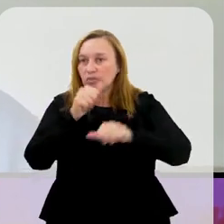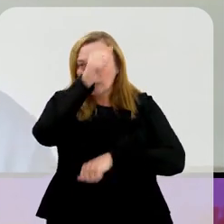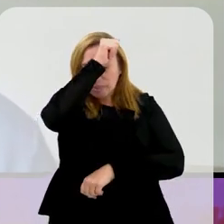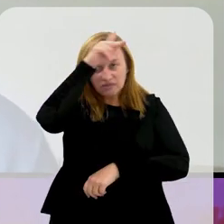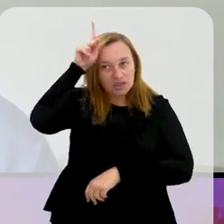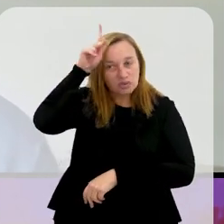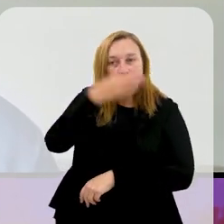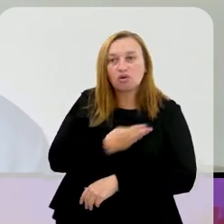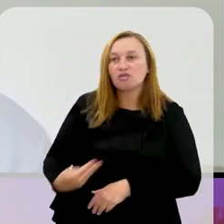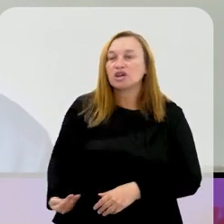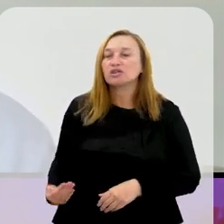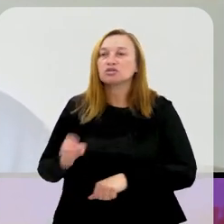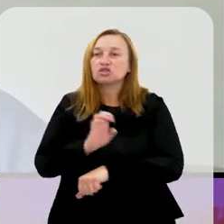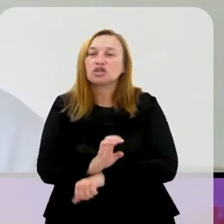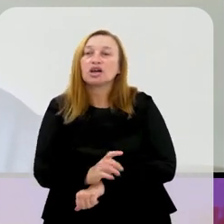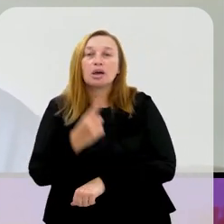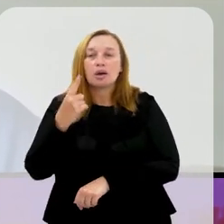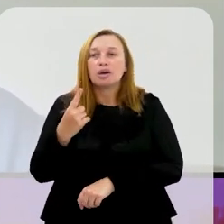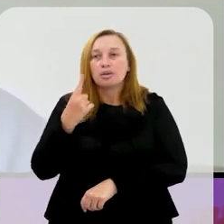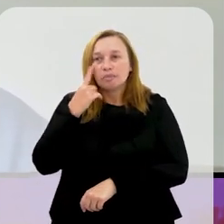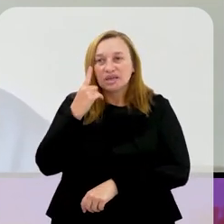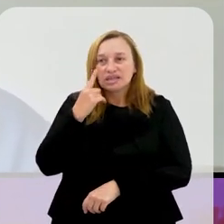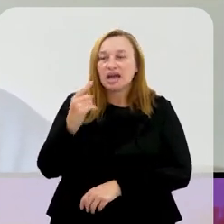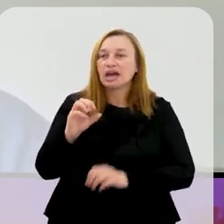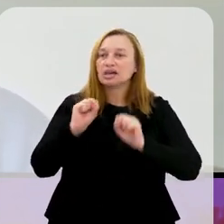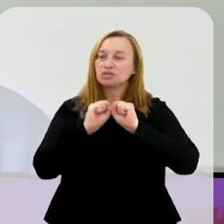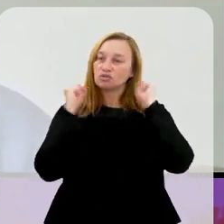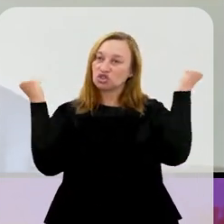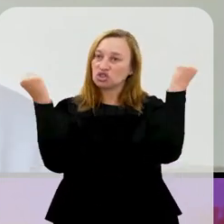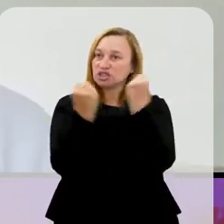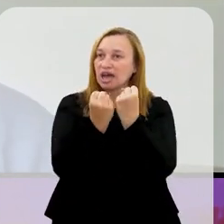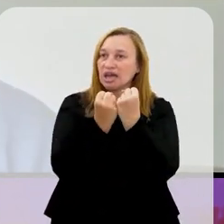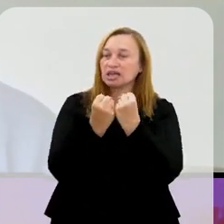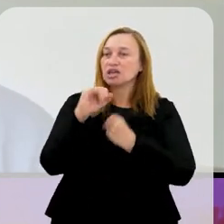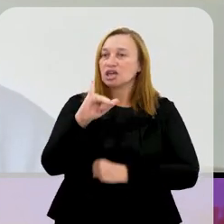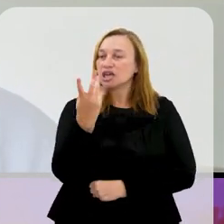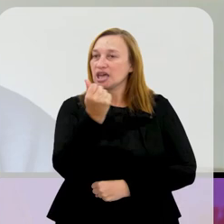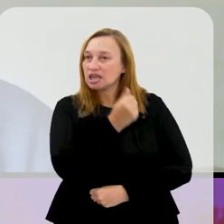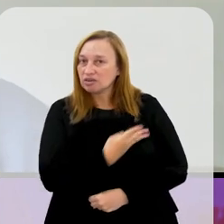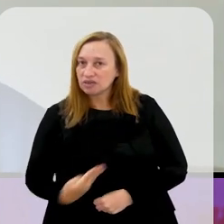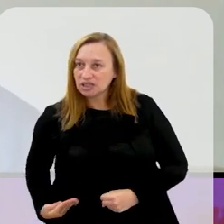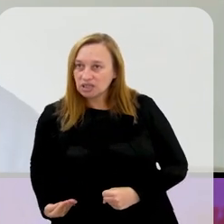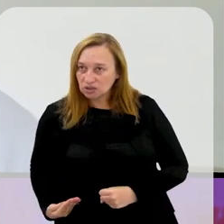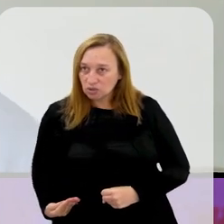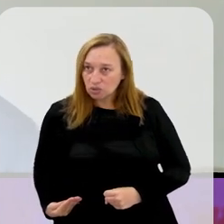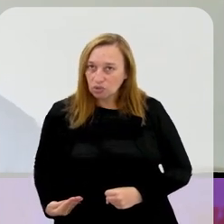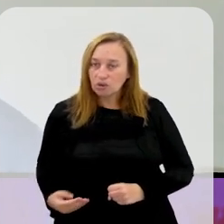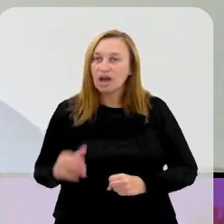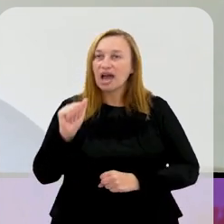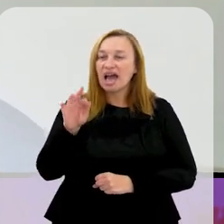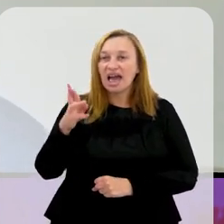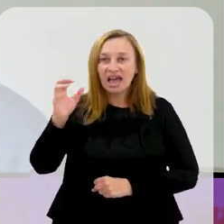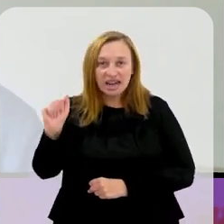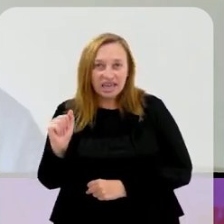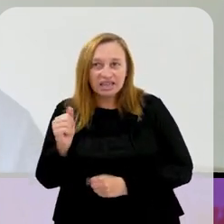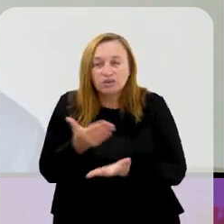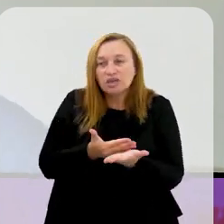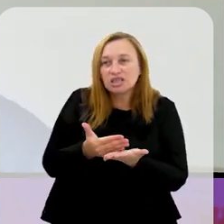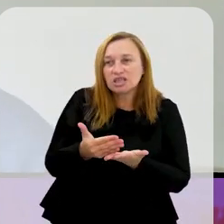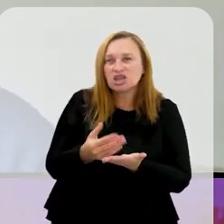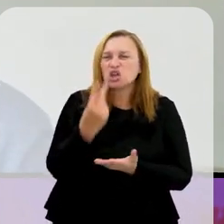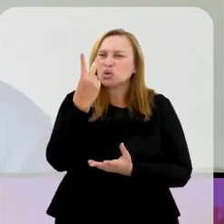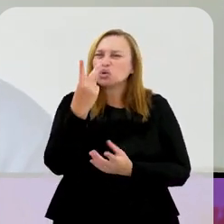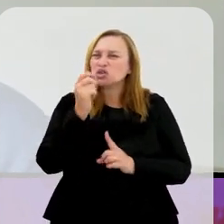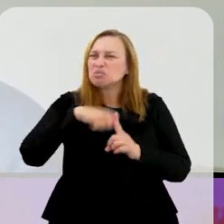chama a Prefeitura, chama o Governo do Estado, vamos montar na Ilha do Governador uma arena que seja a Arena da Federação, por exemplo, durante o